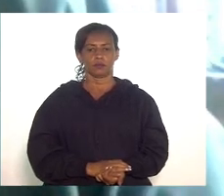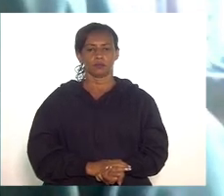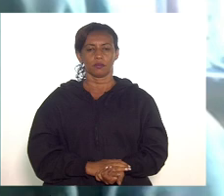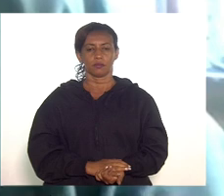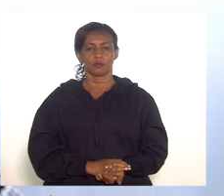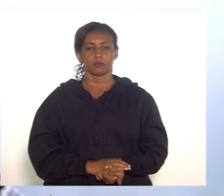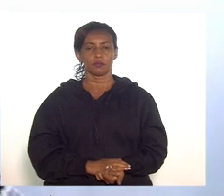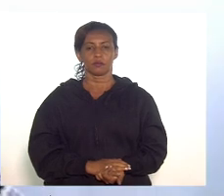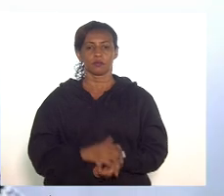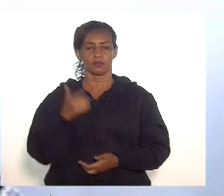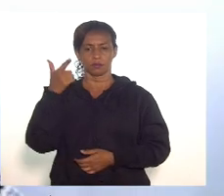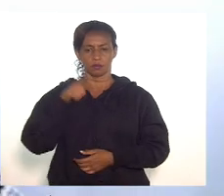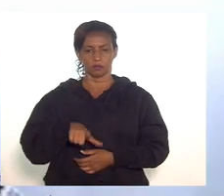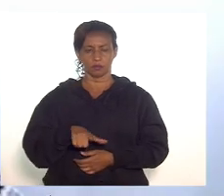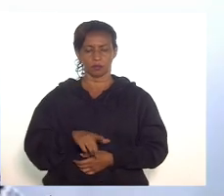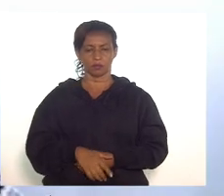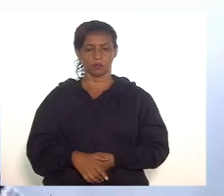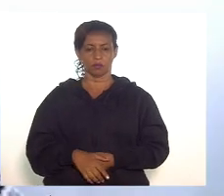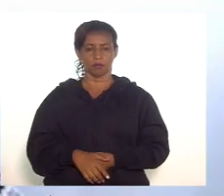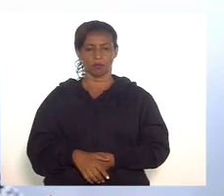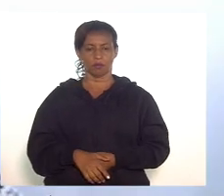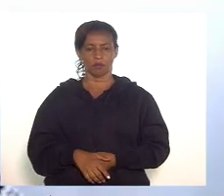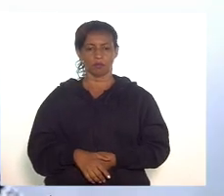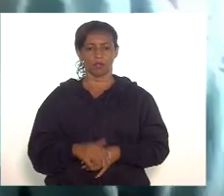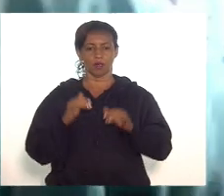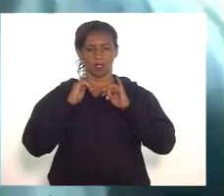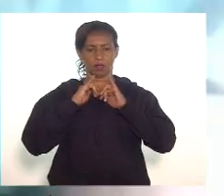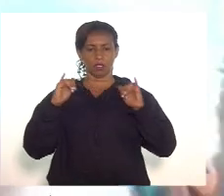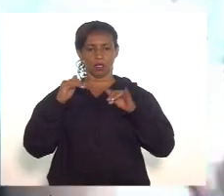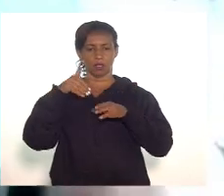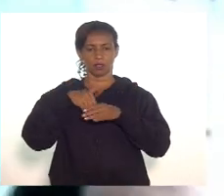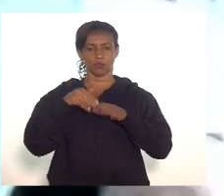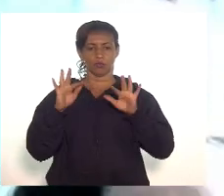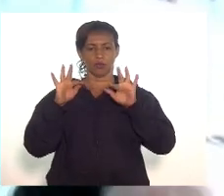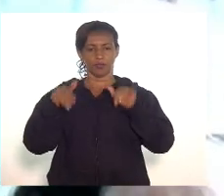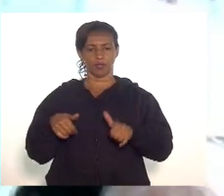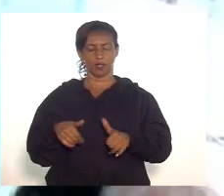Pois não? Para a declaração ao final, declaração de voto.